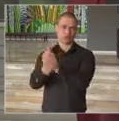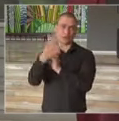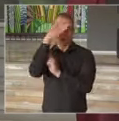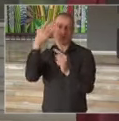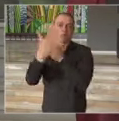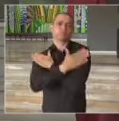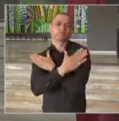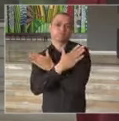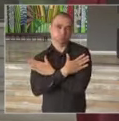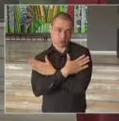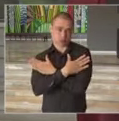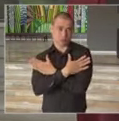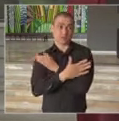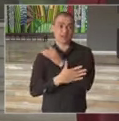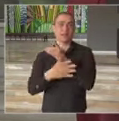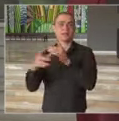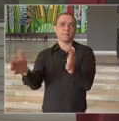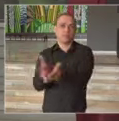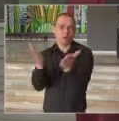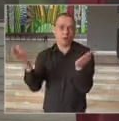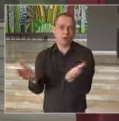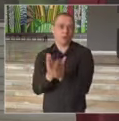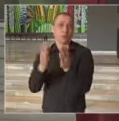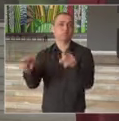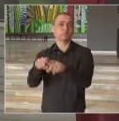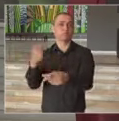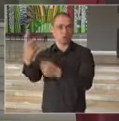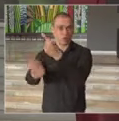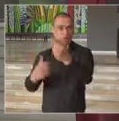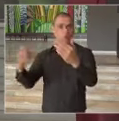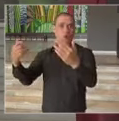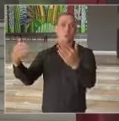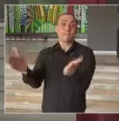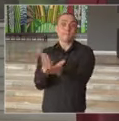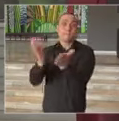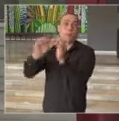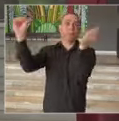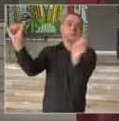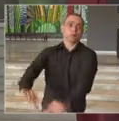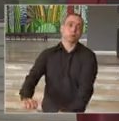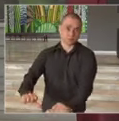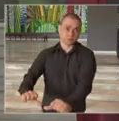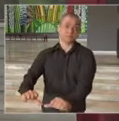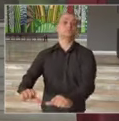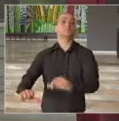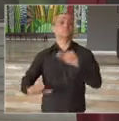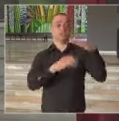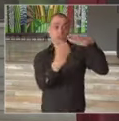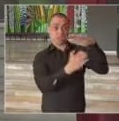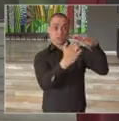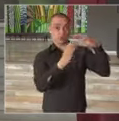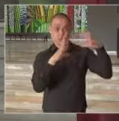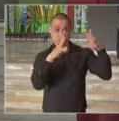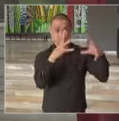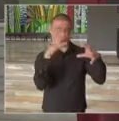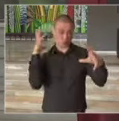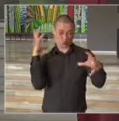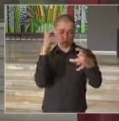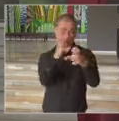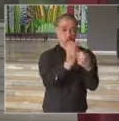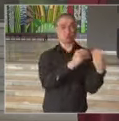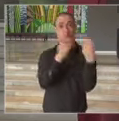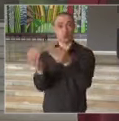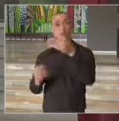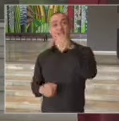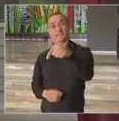desempregados, desfavorecidos e aos que estão em situação de pobreza ou extrema pobreza, 717 milhões